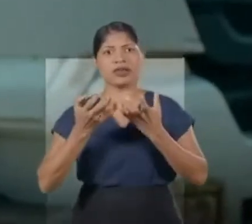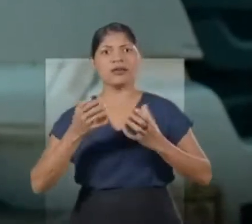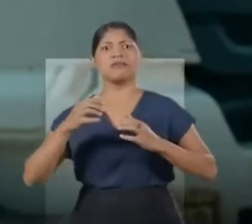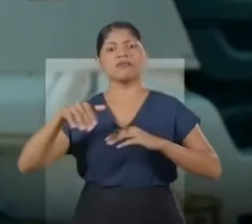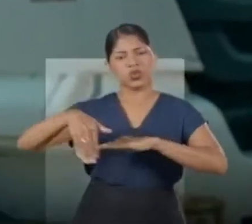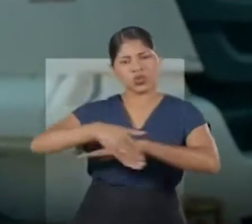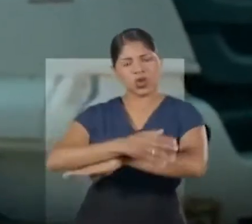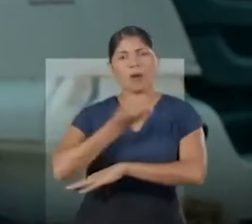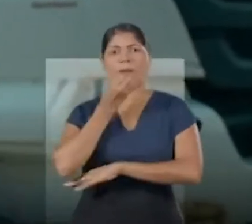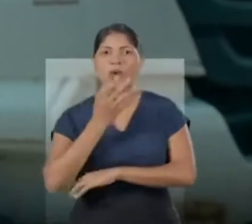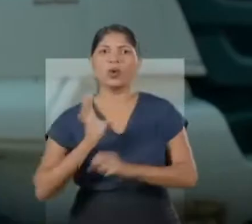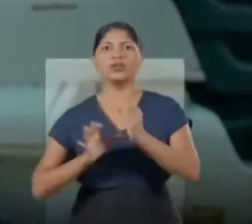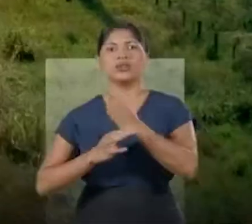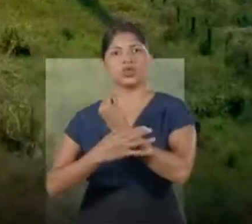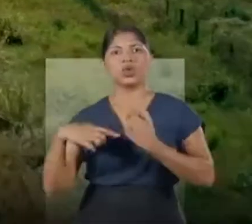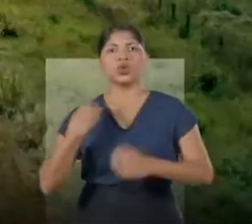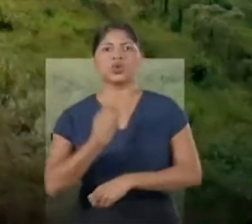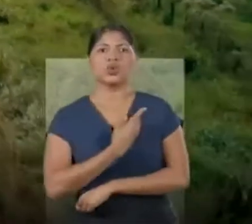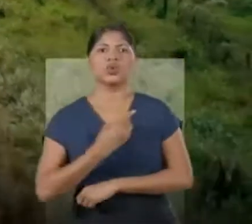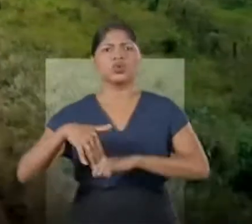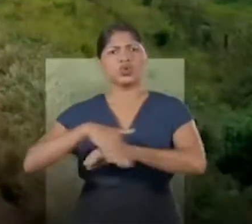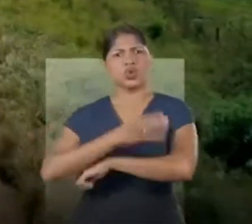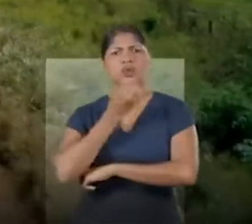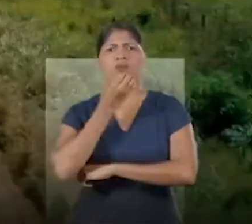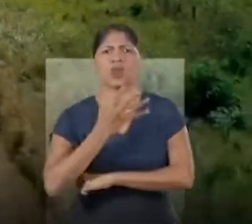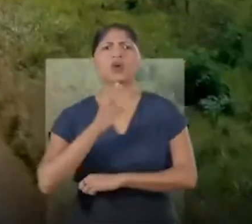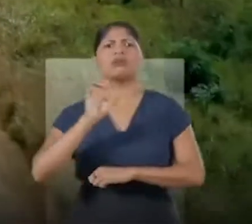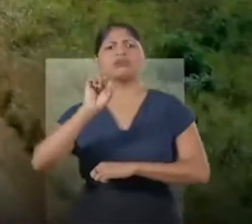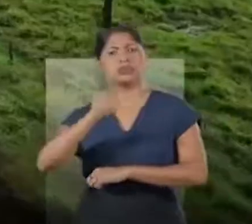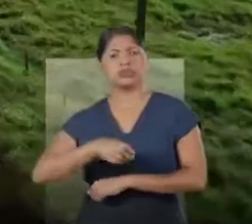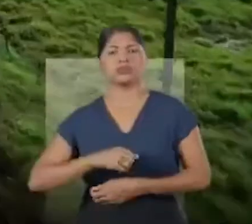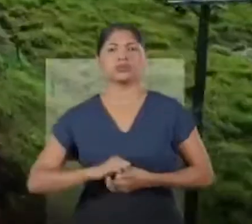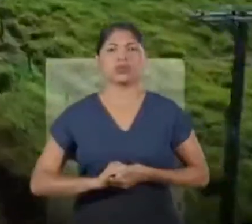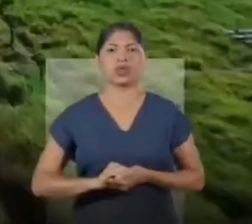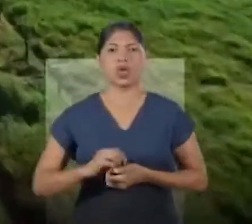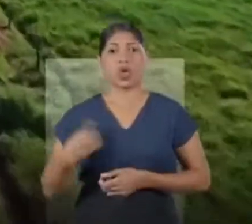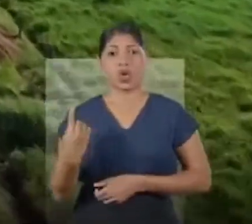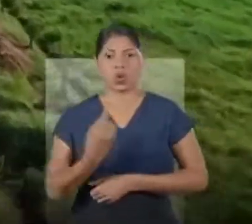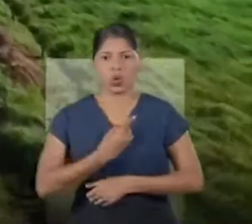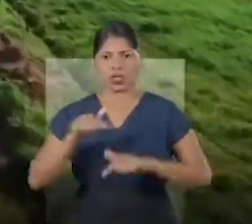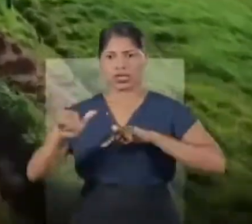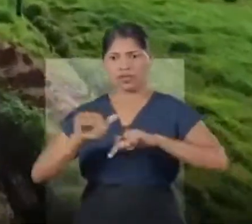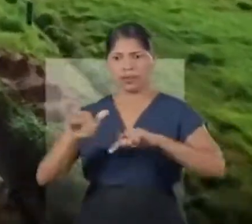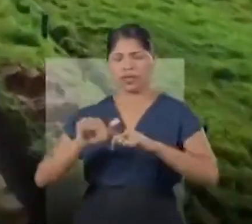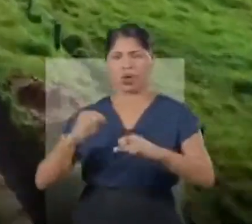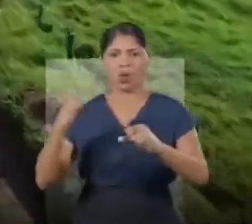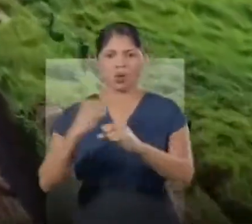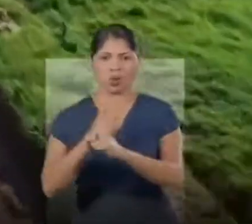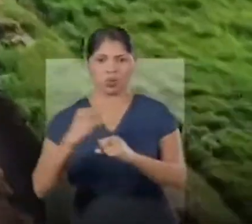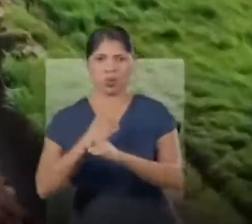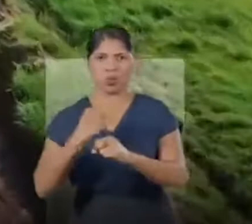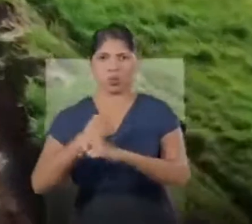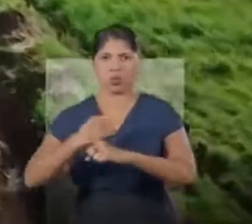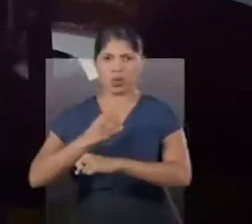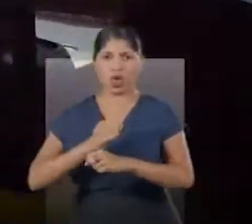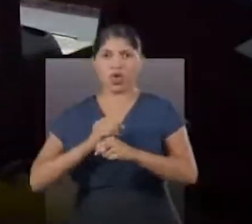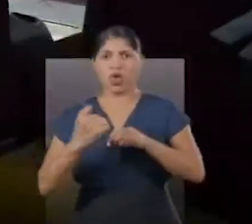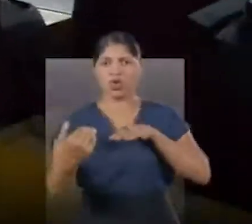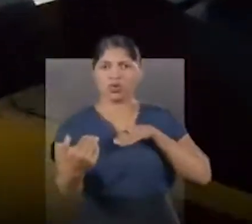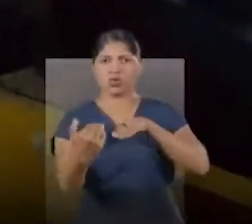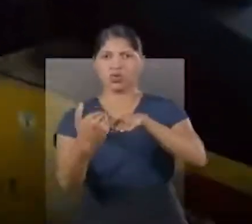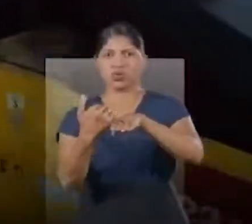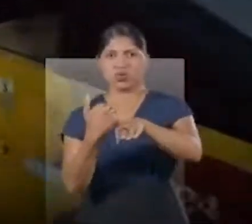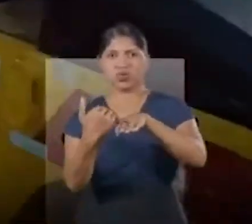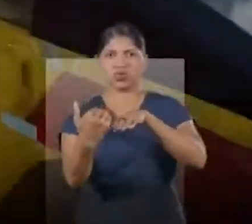estrada boa e segura. E hoje nós estamos aqui com uma estrada boa e segura. Estamos trabalhando na recuperação de rodovias em